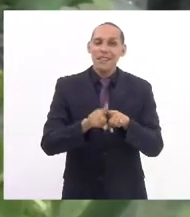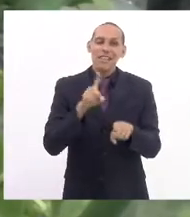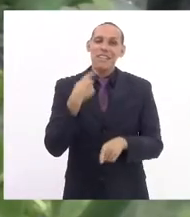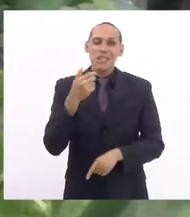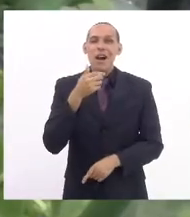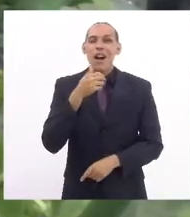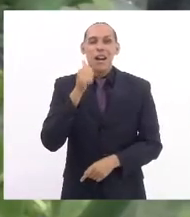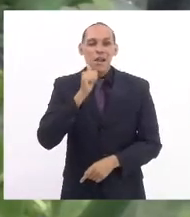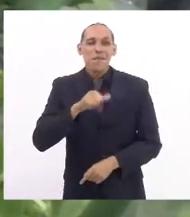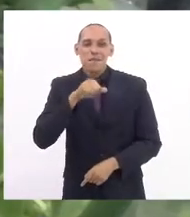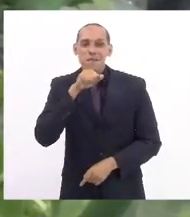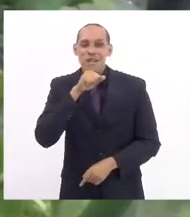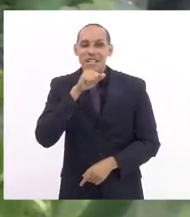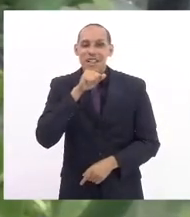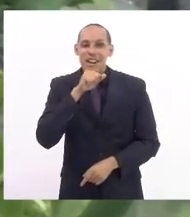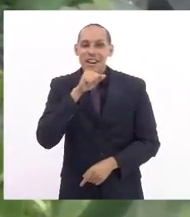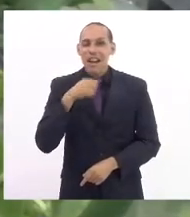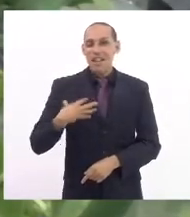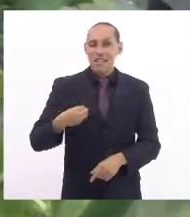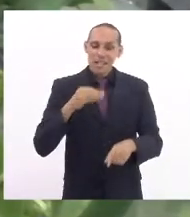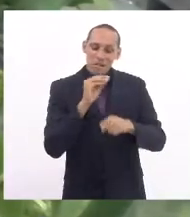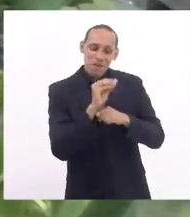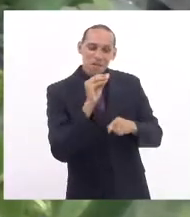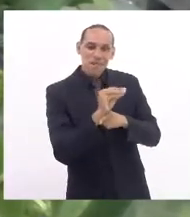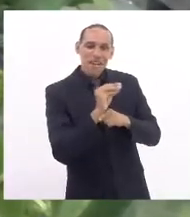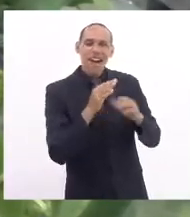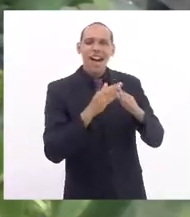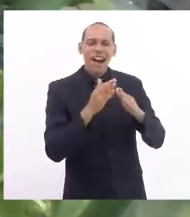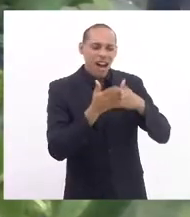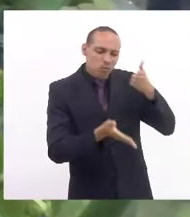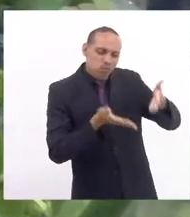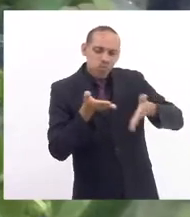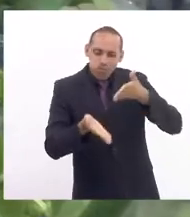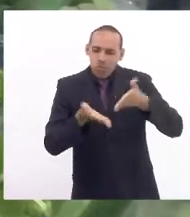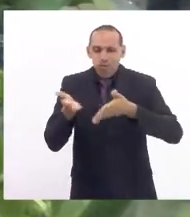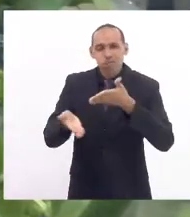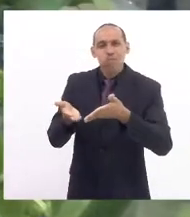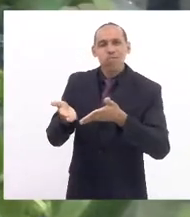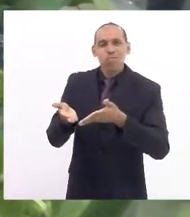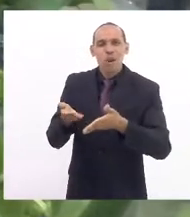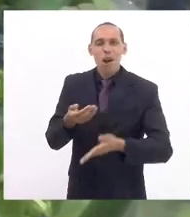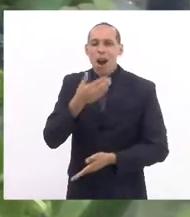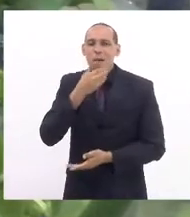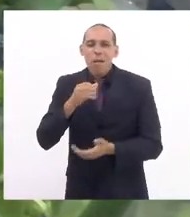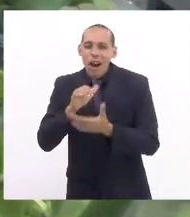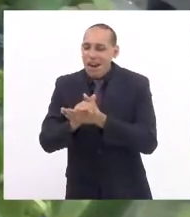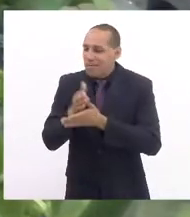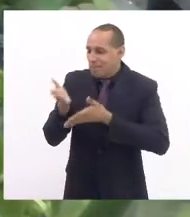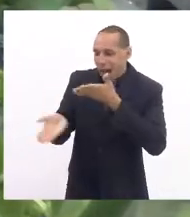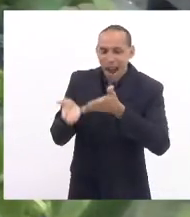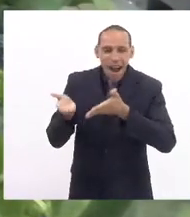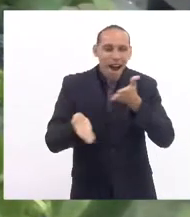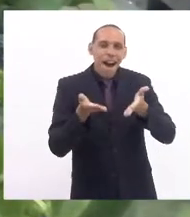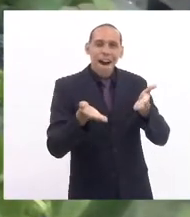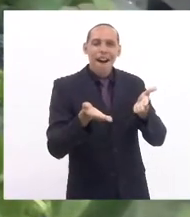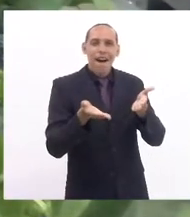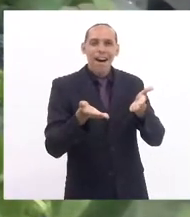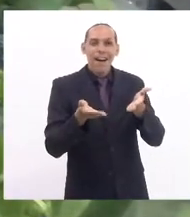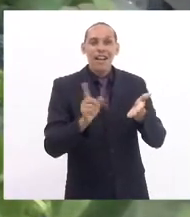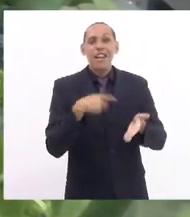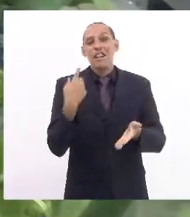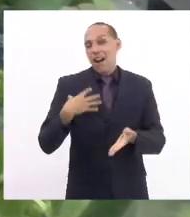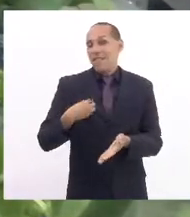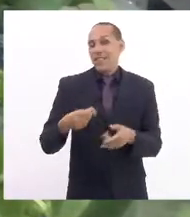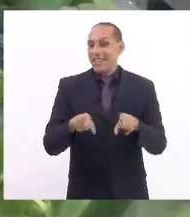dos nossos filhos, cuidamos da nossa casa, família, esposo. Somos filhas e tentamos